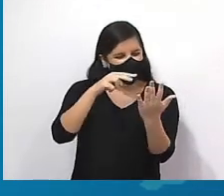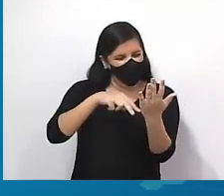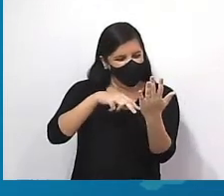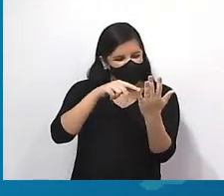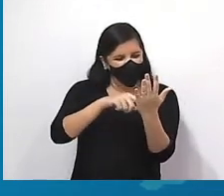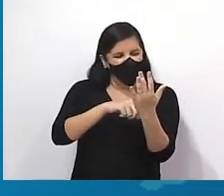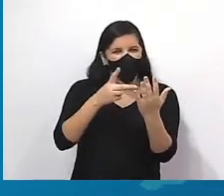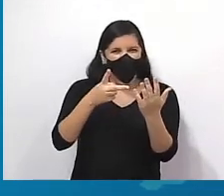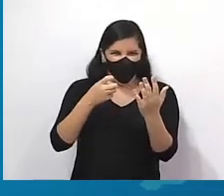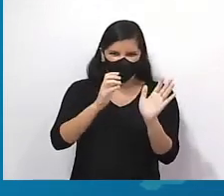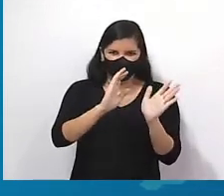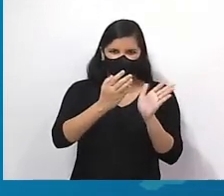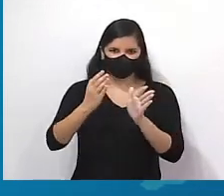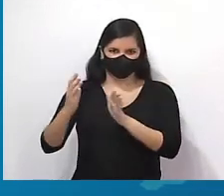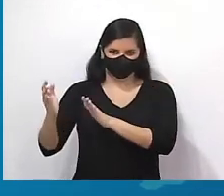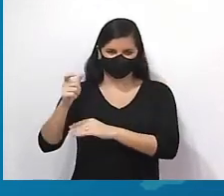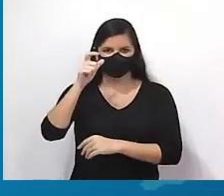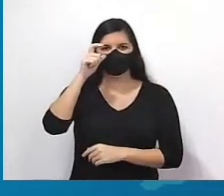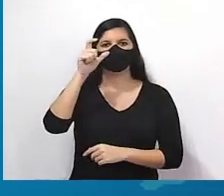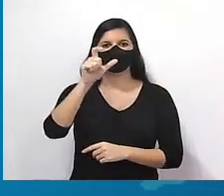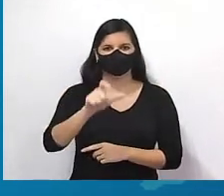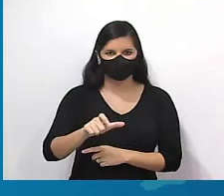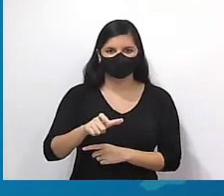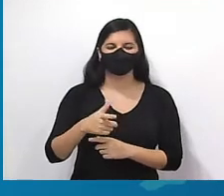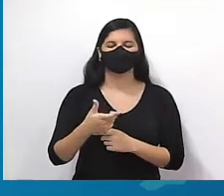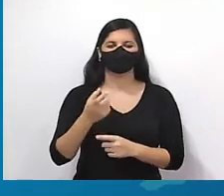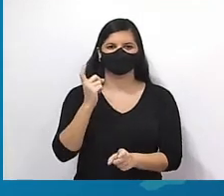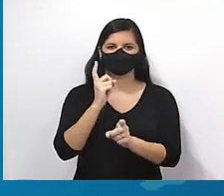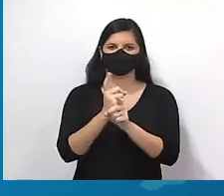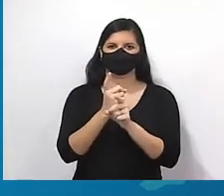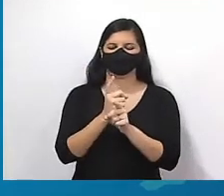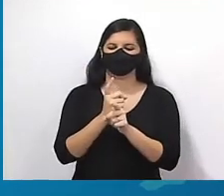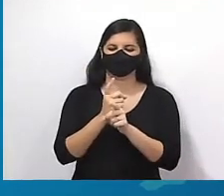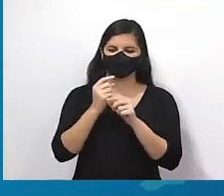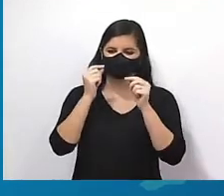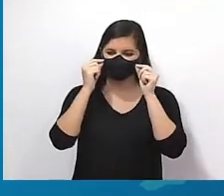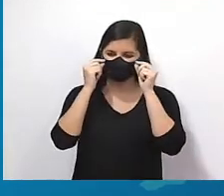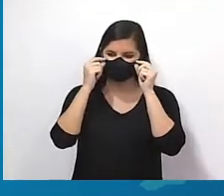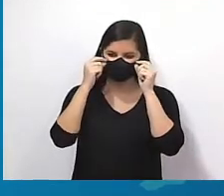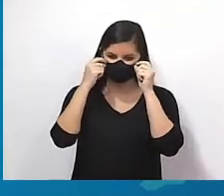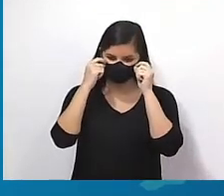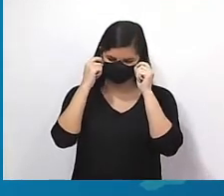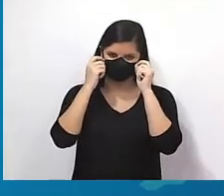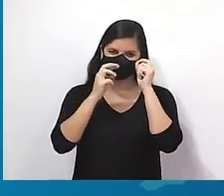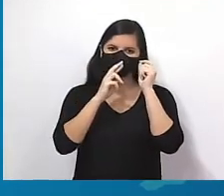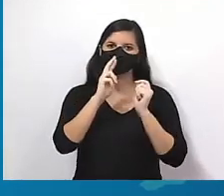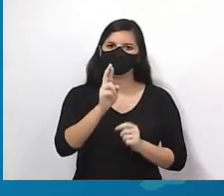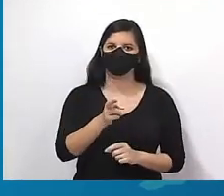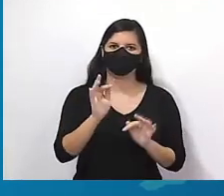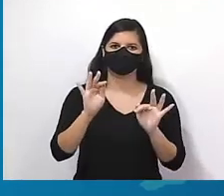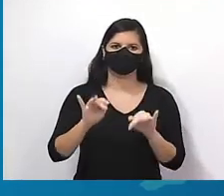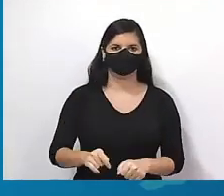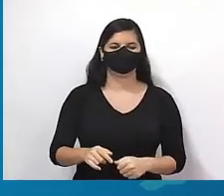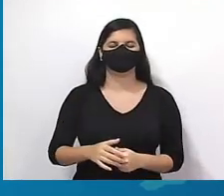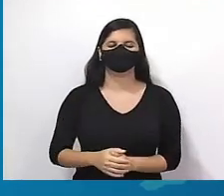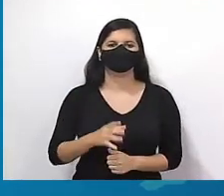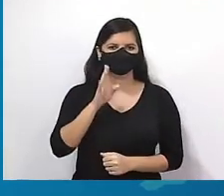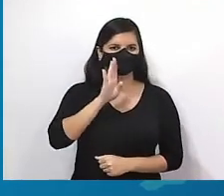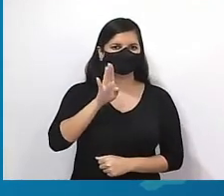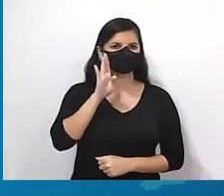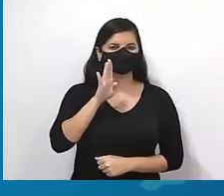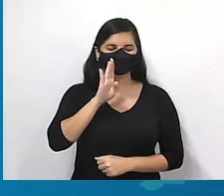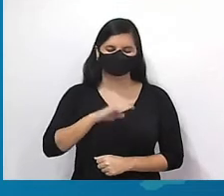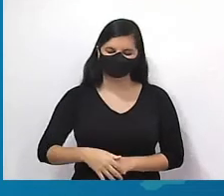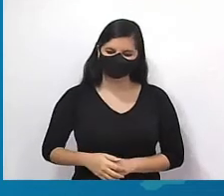sequências aí interessantes, pra você descobrir, tá? O resultado do desafio final é muito legal também,